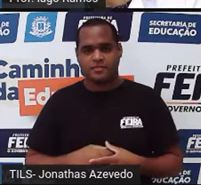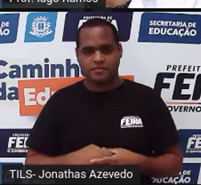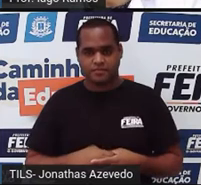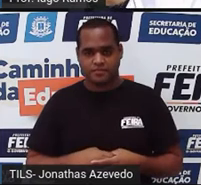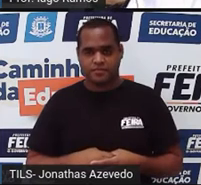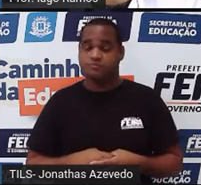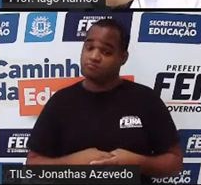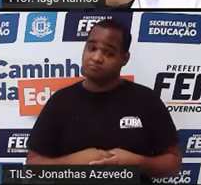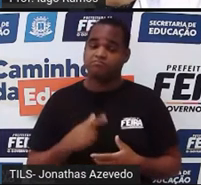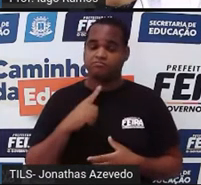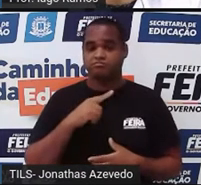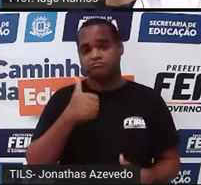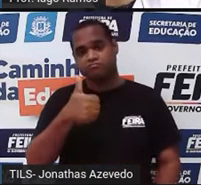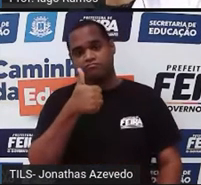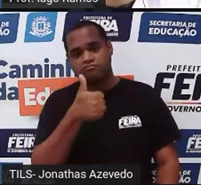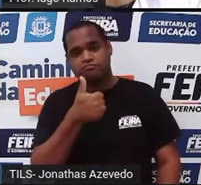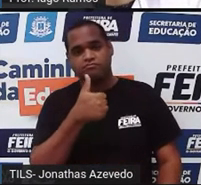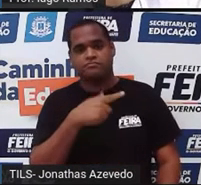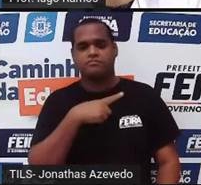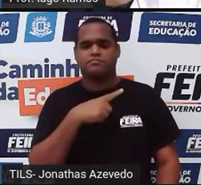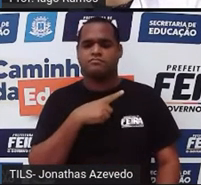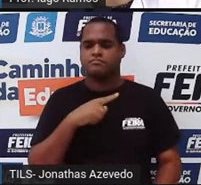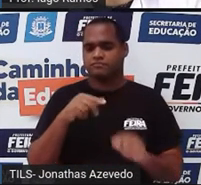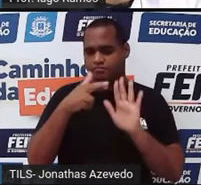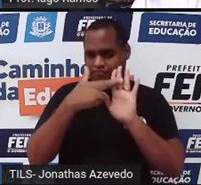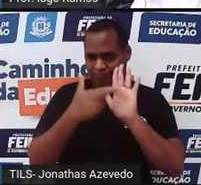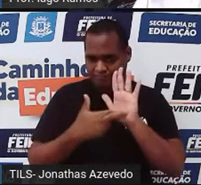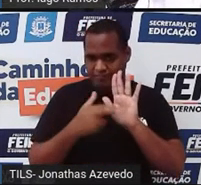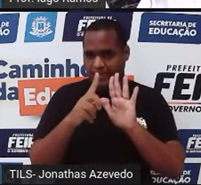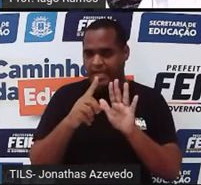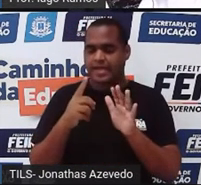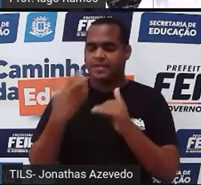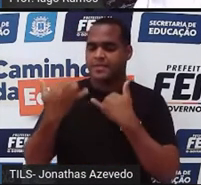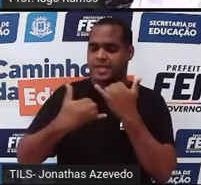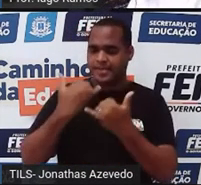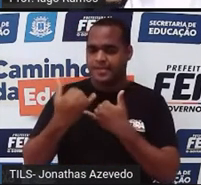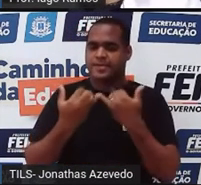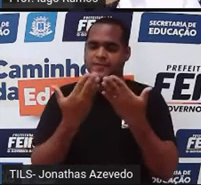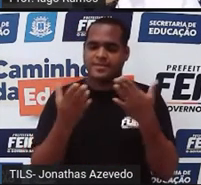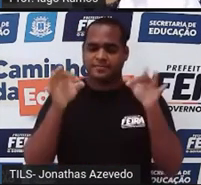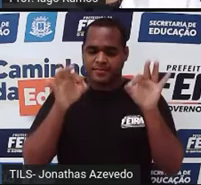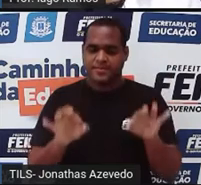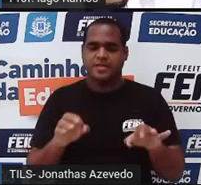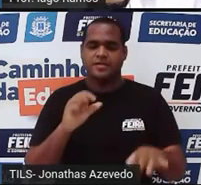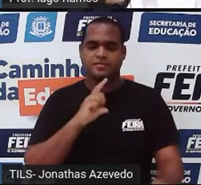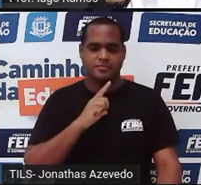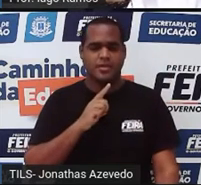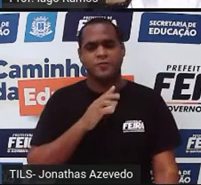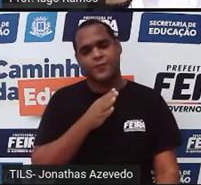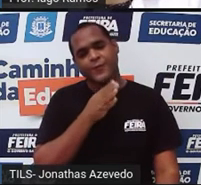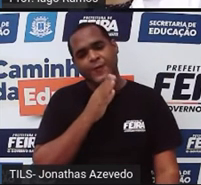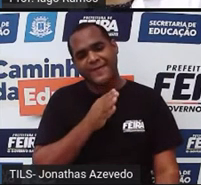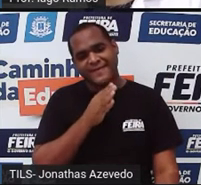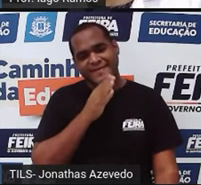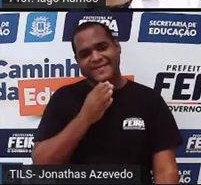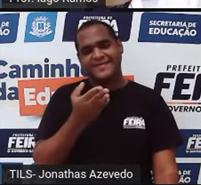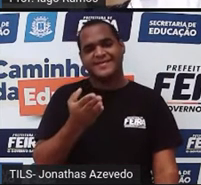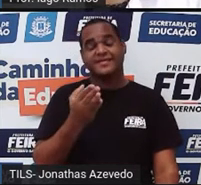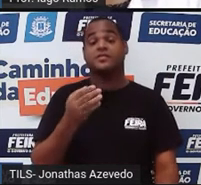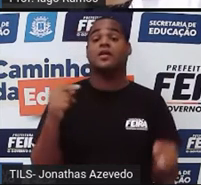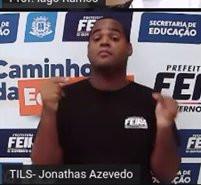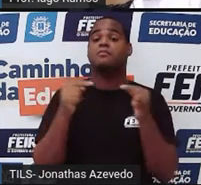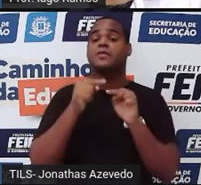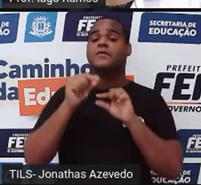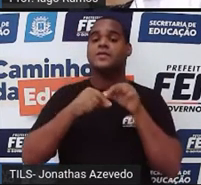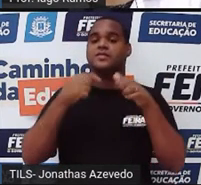Beleza, bacana. Considere as regras do jogo da velha, que você aí do outro lado certamente já conhece, e que nesse momento